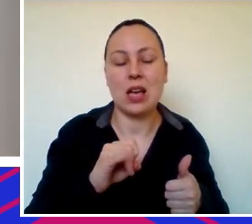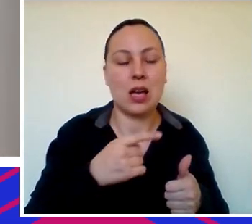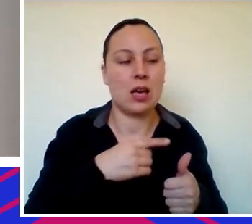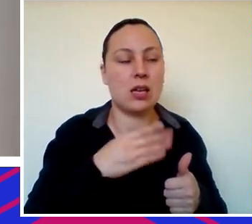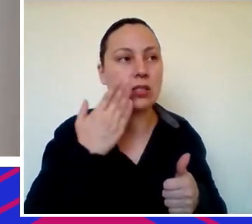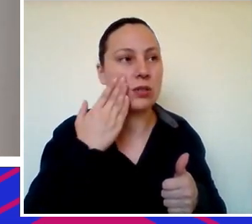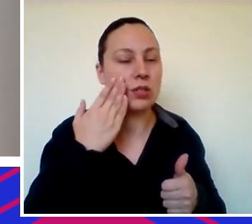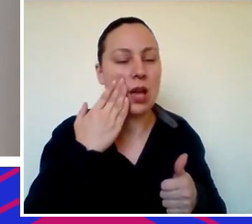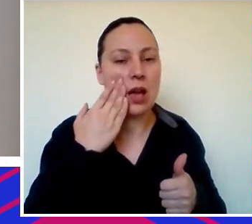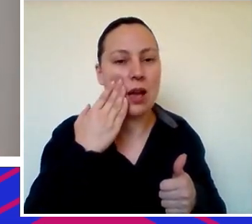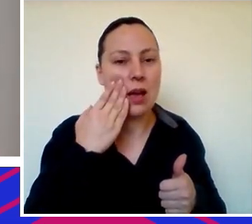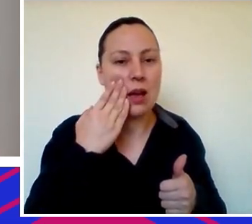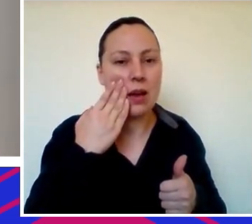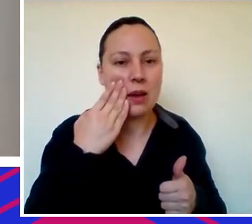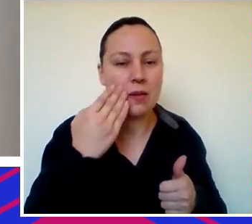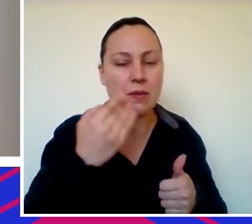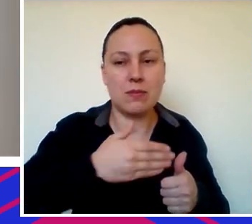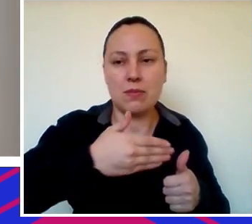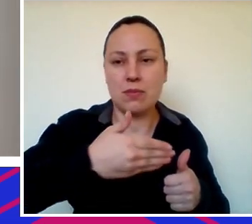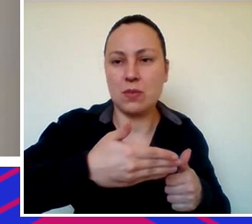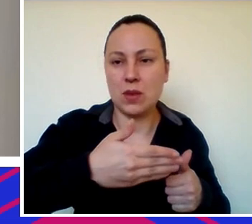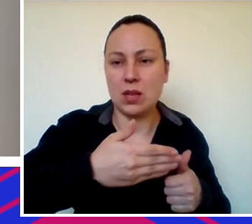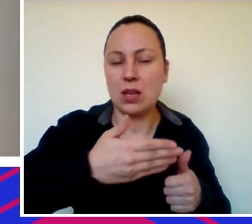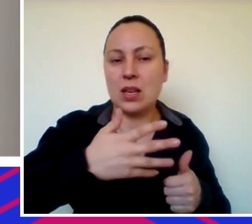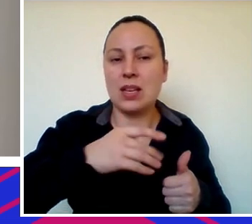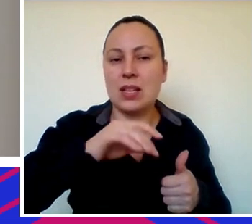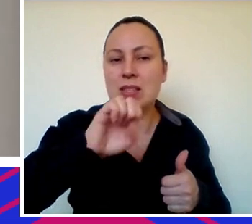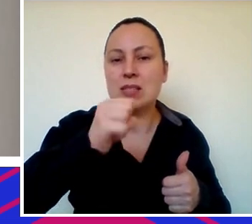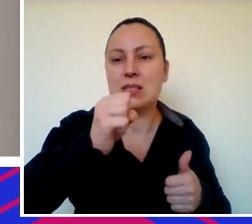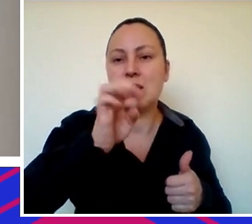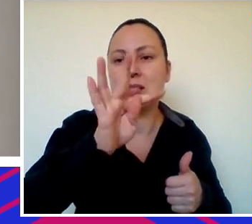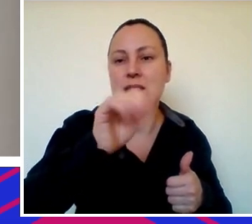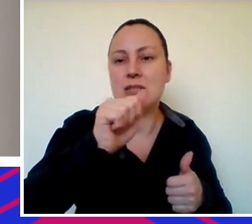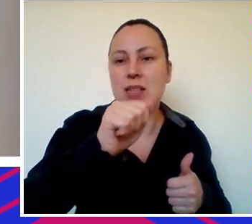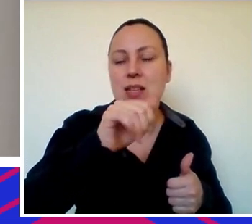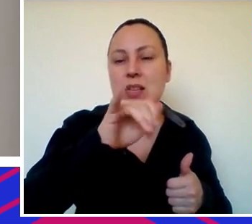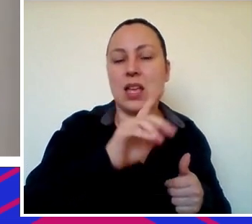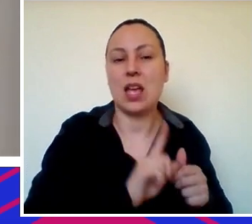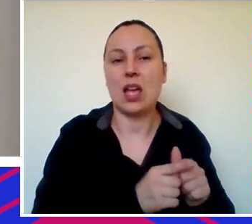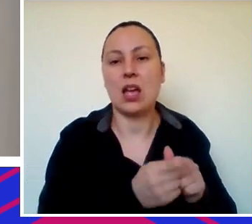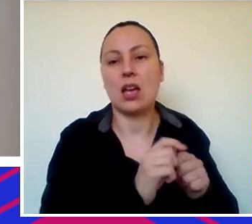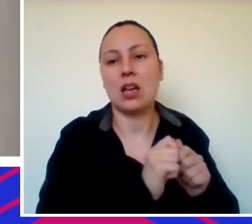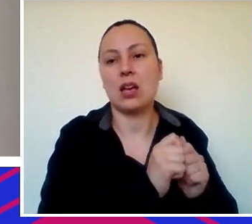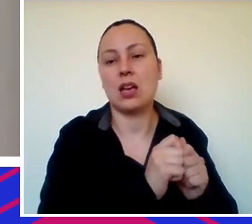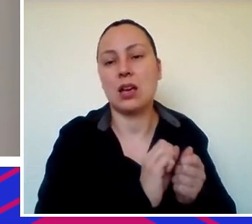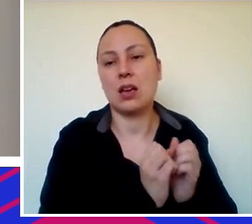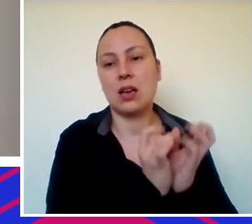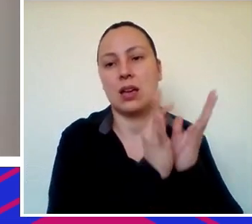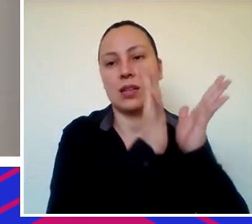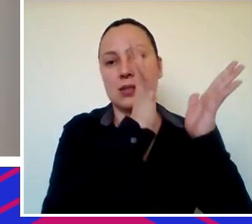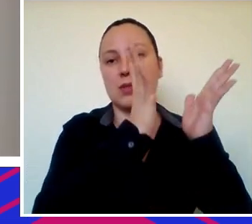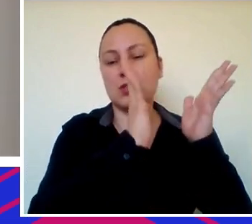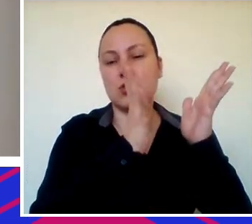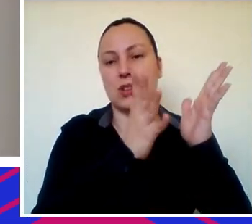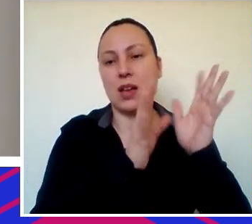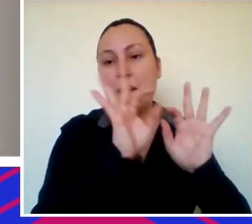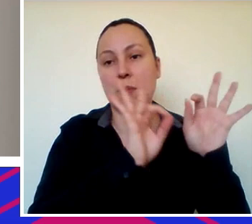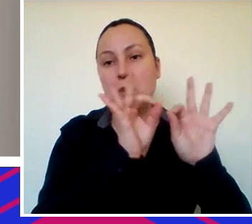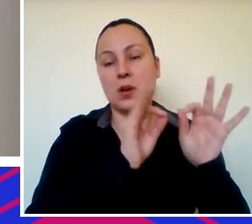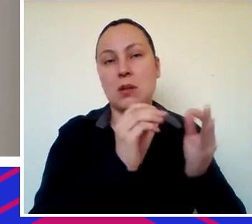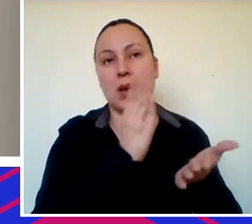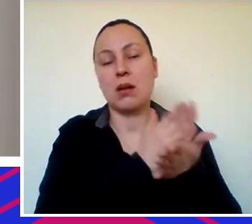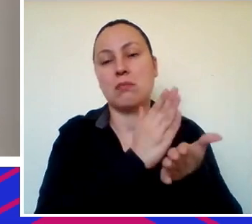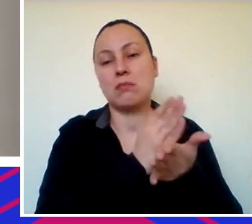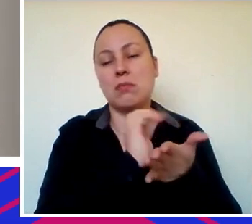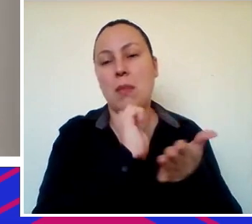na fase do scale up para frente que a gente fala até numa fase de growth que você já consegue fazer programar essas saídas no seu caixa e dormir